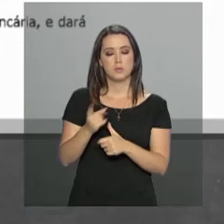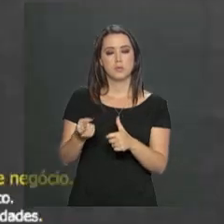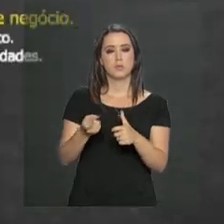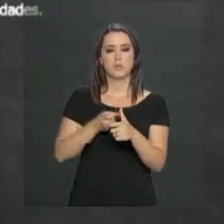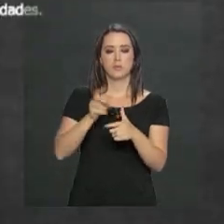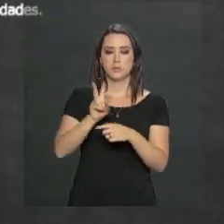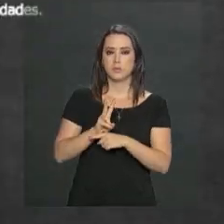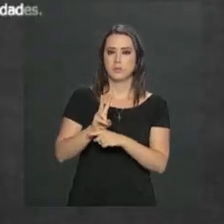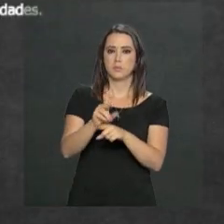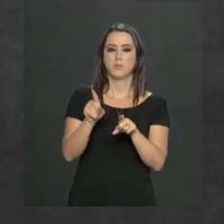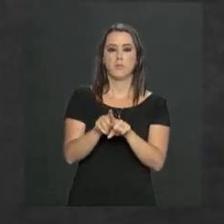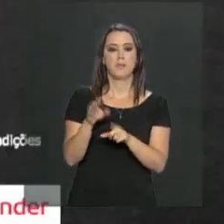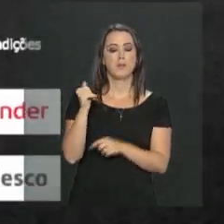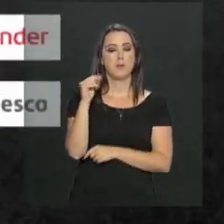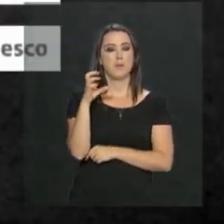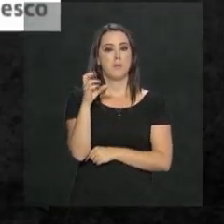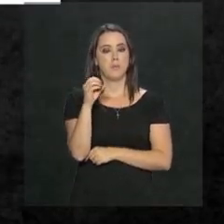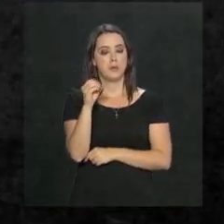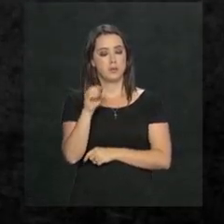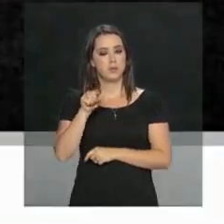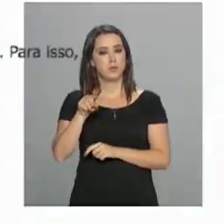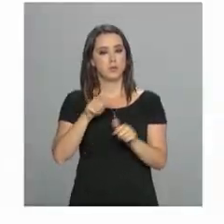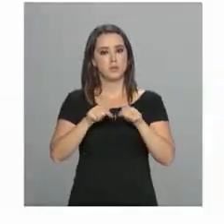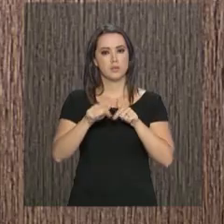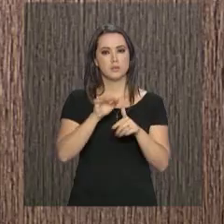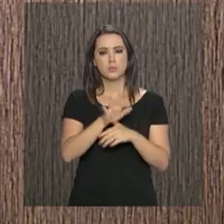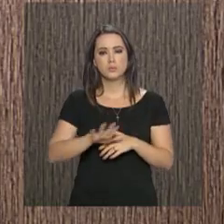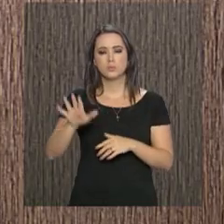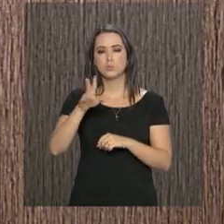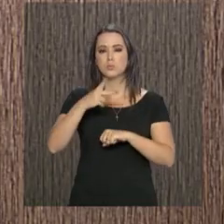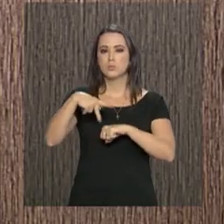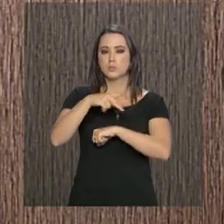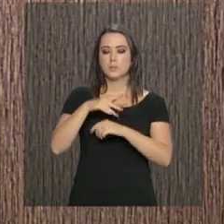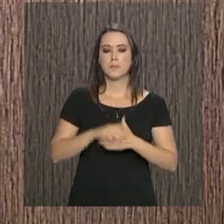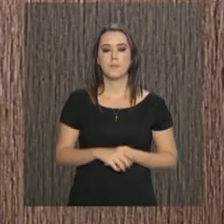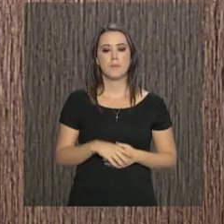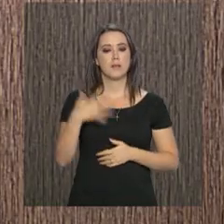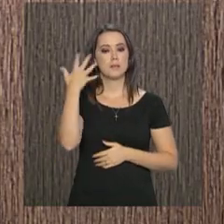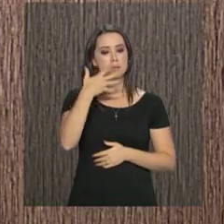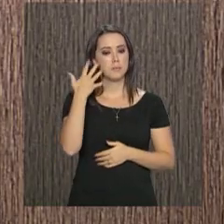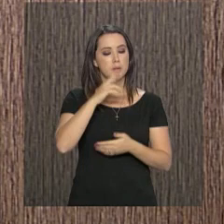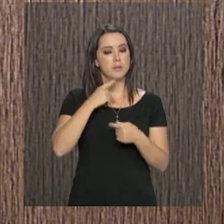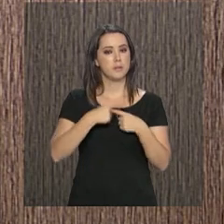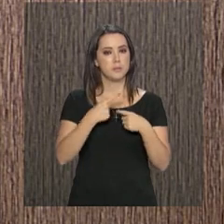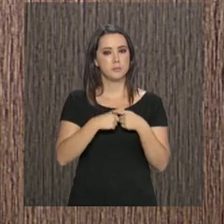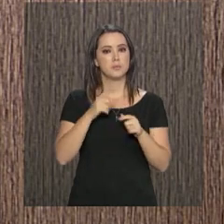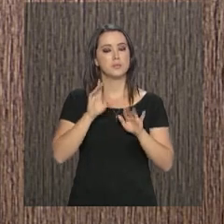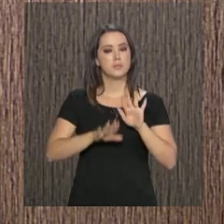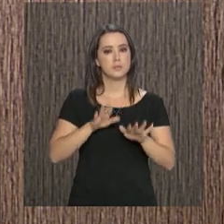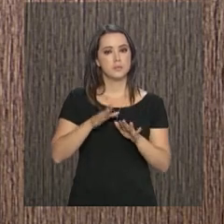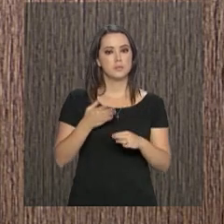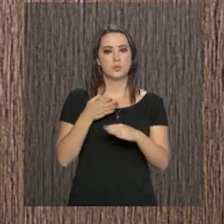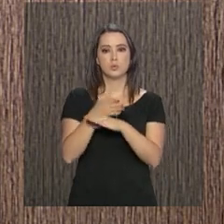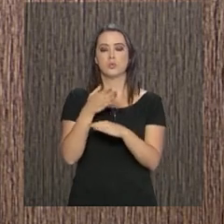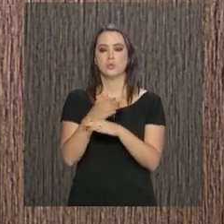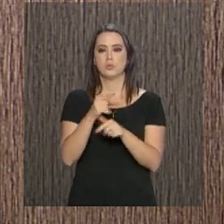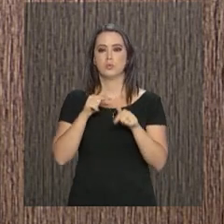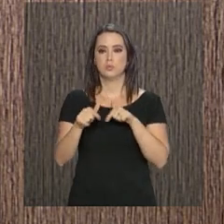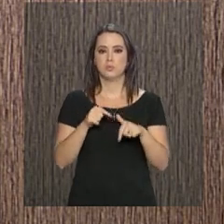500 ações estão programadas em todo o país. Esclarece muita coisa, que às vezes a gente cai num mercado de trabalho,